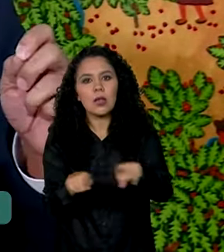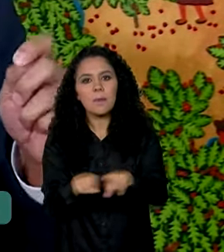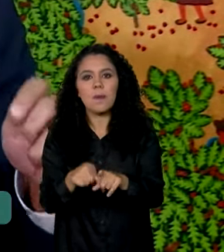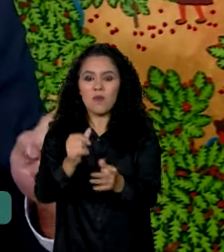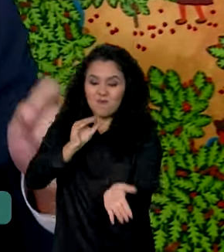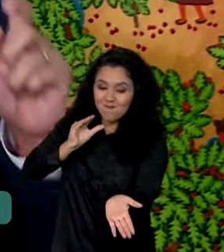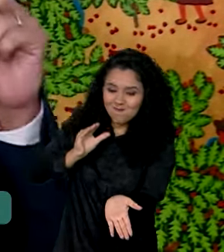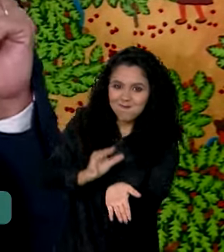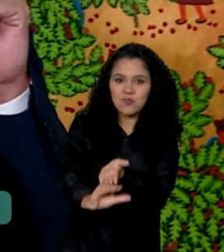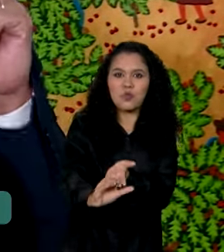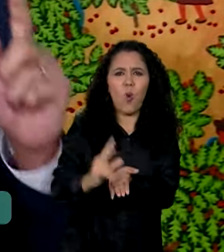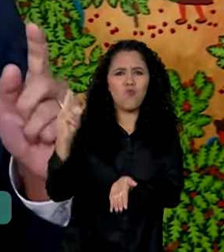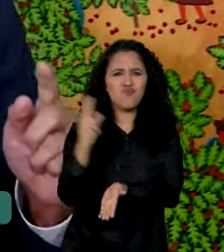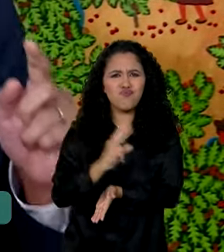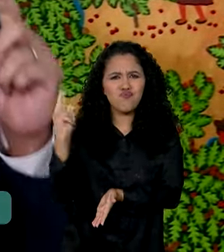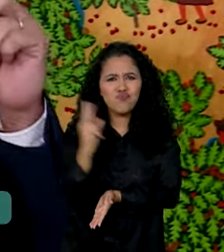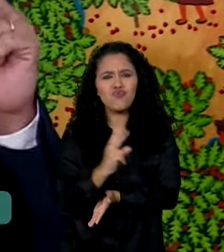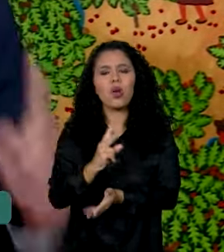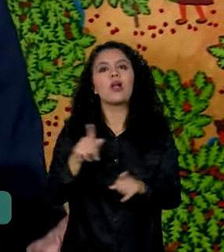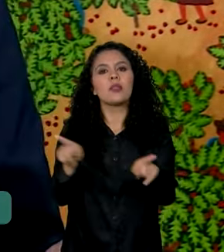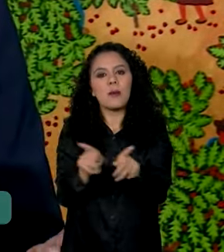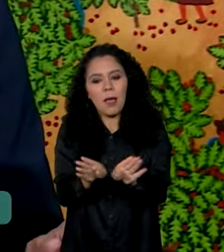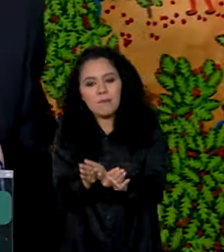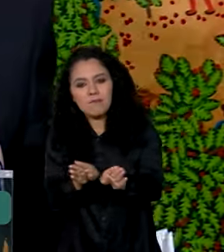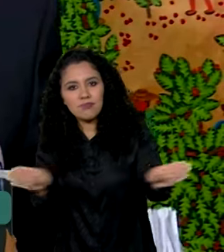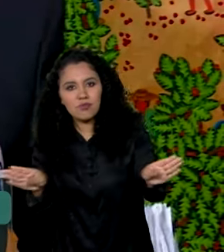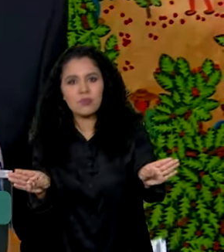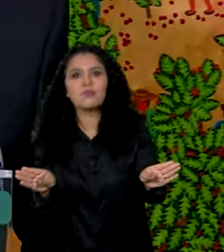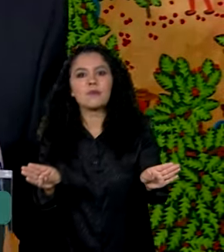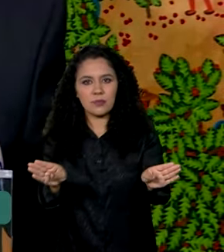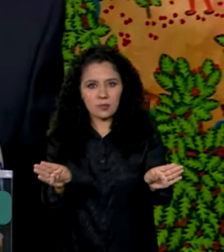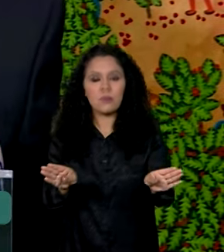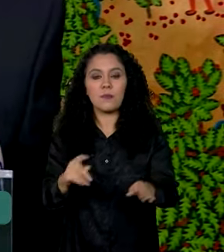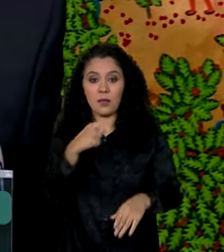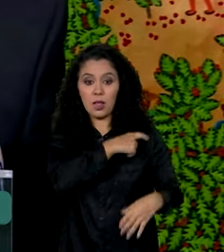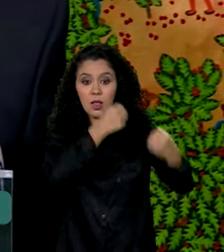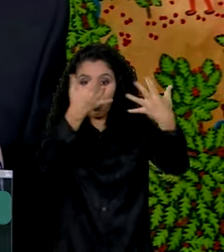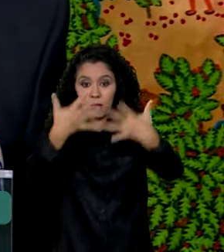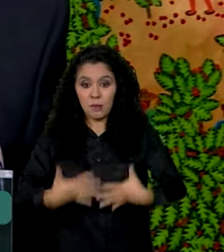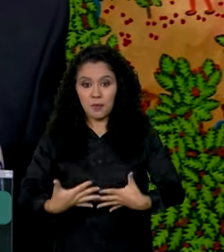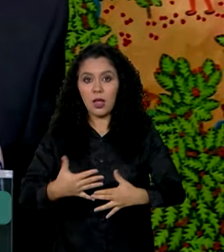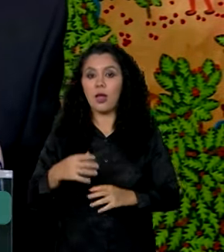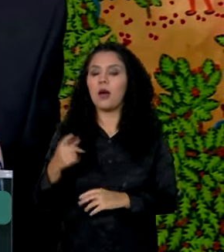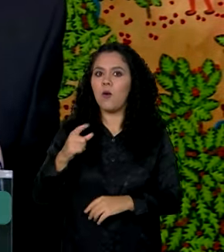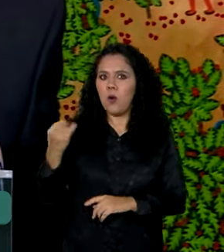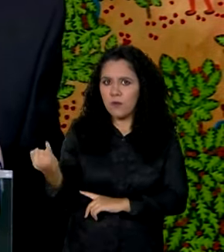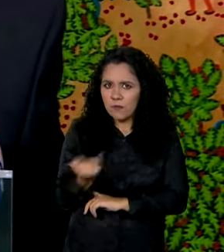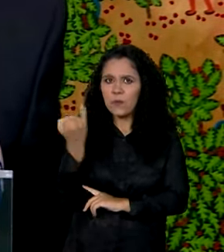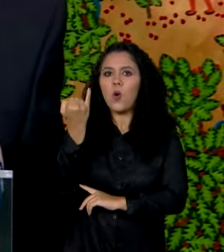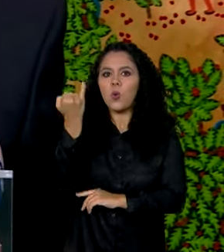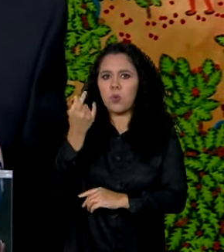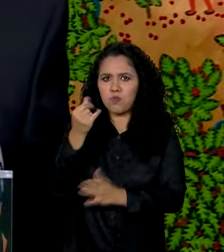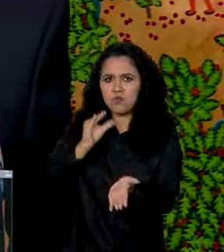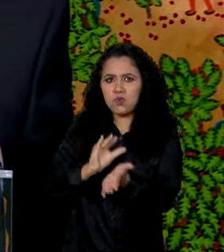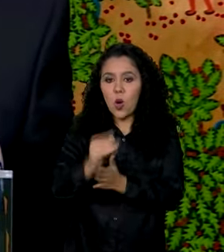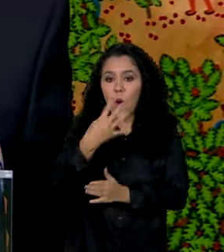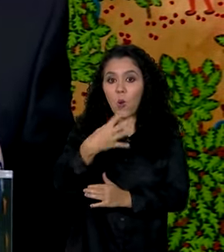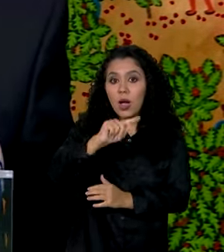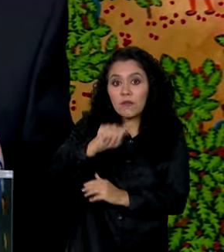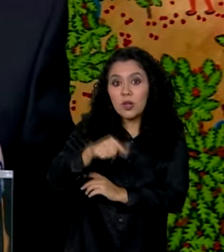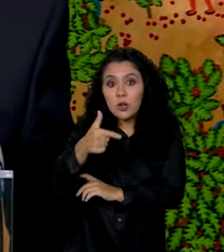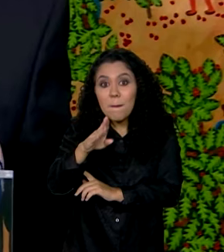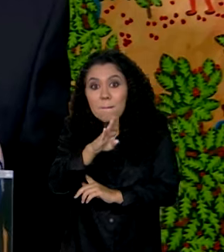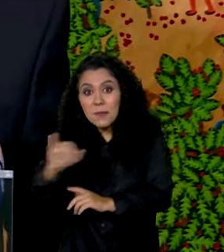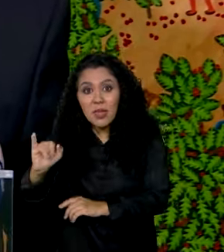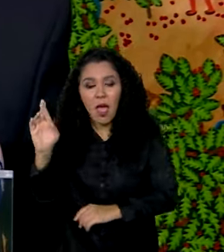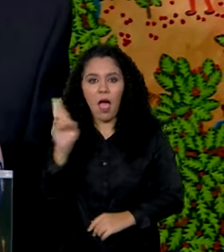forte em híbrido flex. Importante investimento, 4,2 bilhões